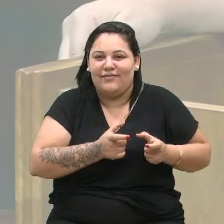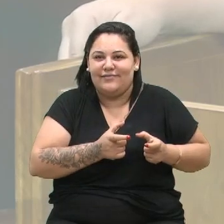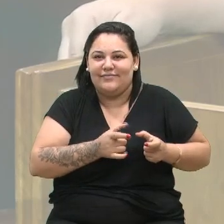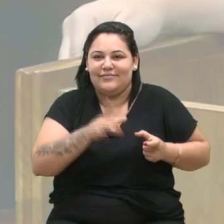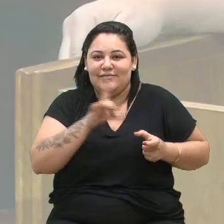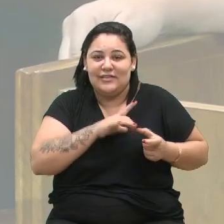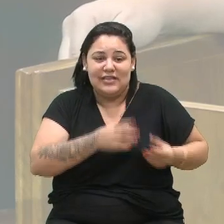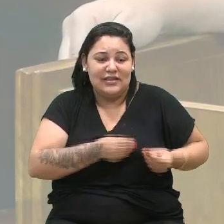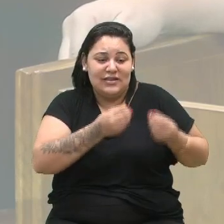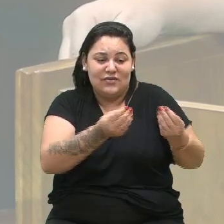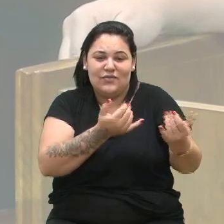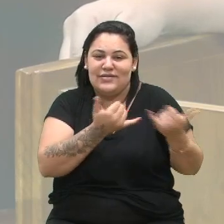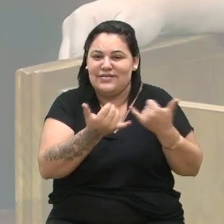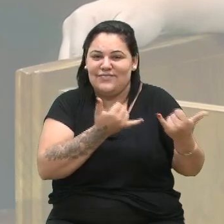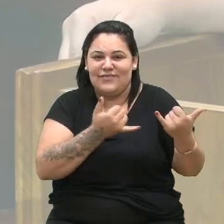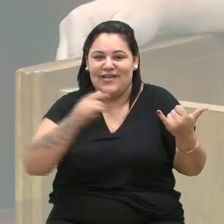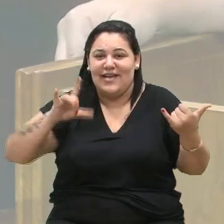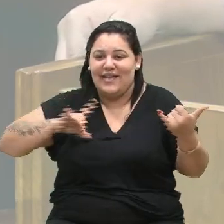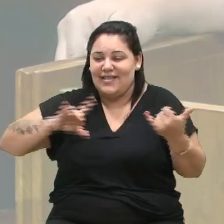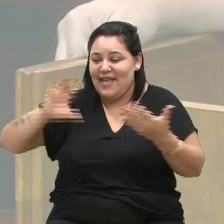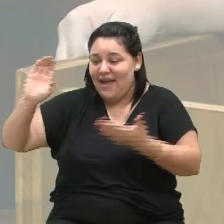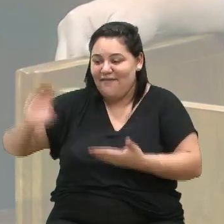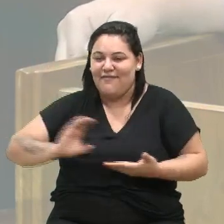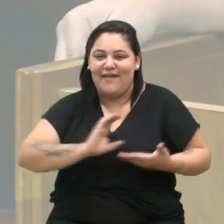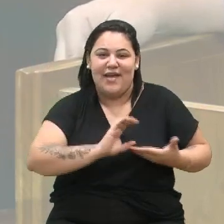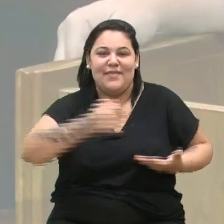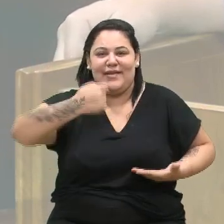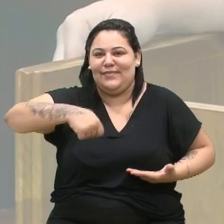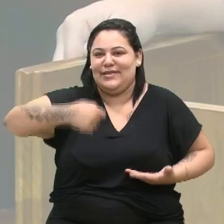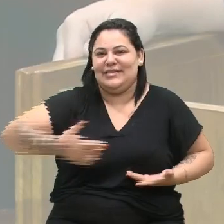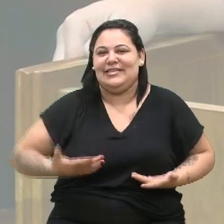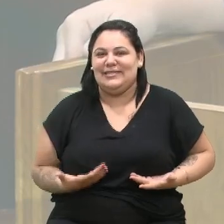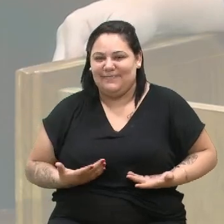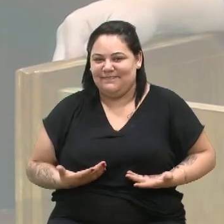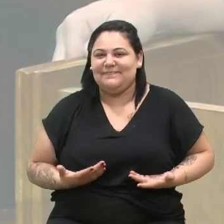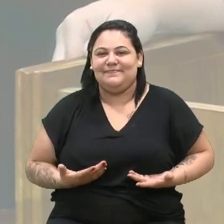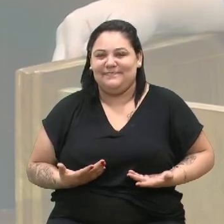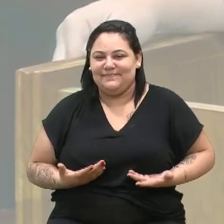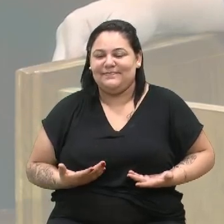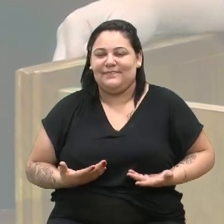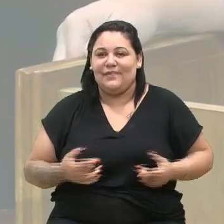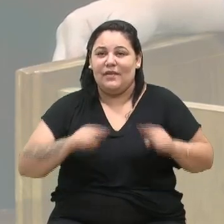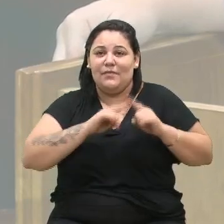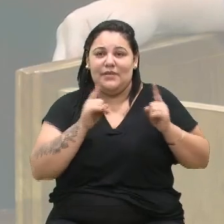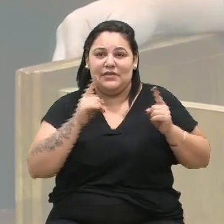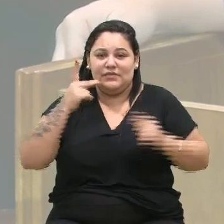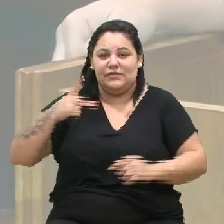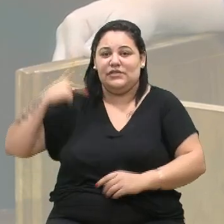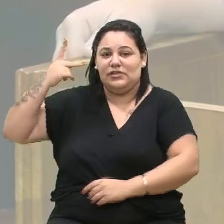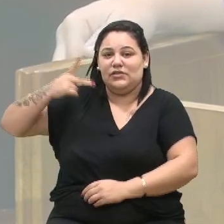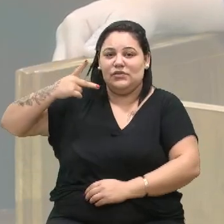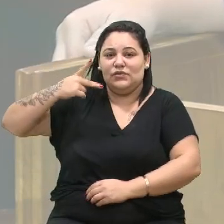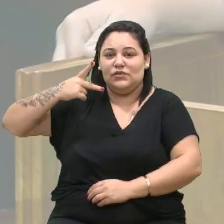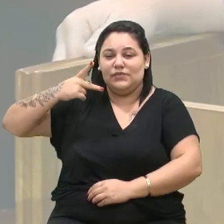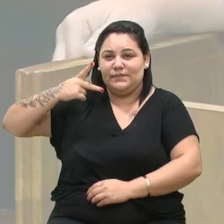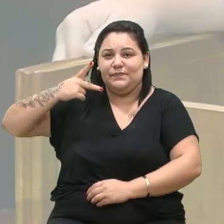exemplos e têm lá os recursos necessários que a gente tanto briga. Mas o vereador Wess fez o seu papel,